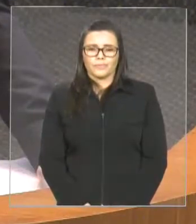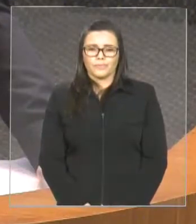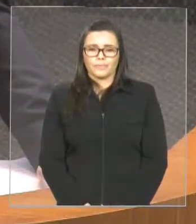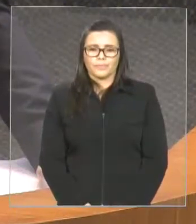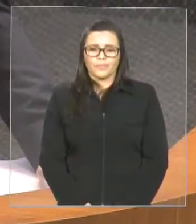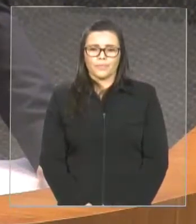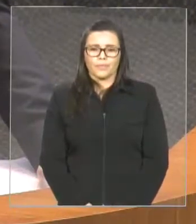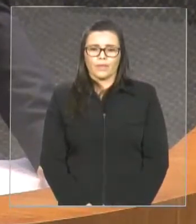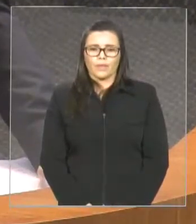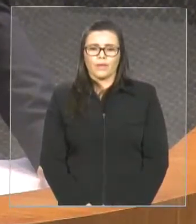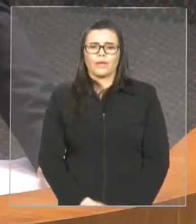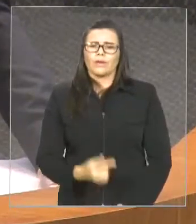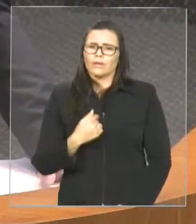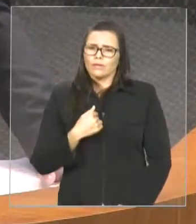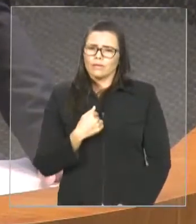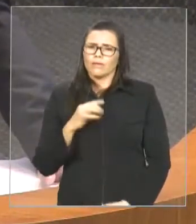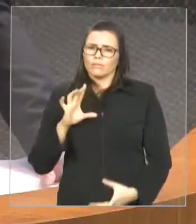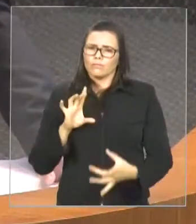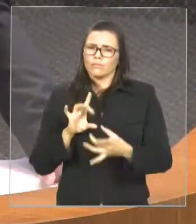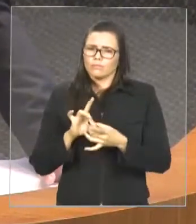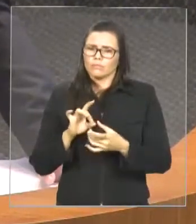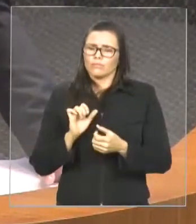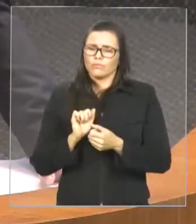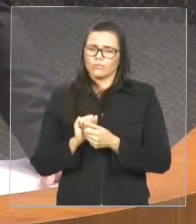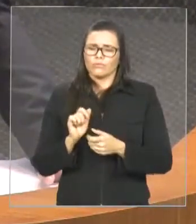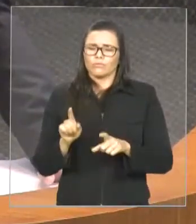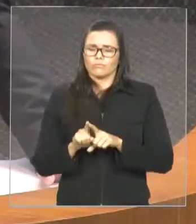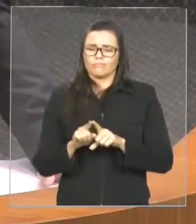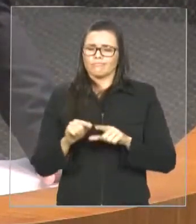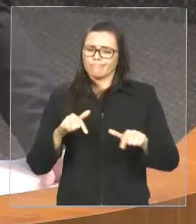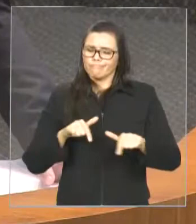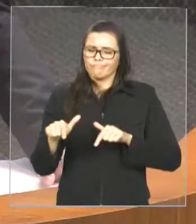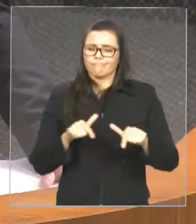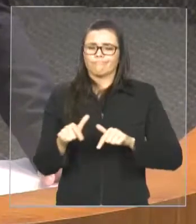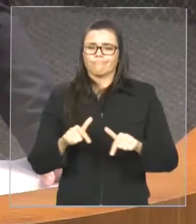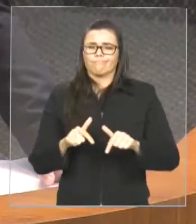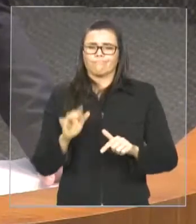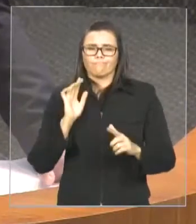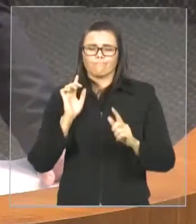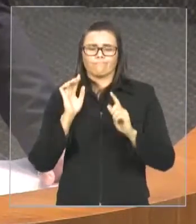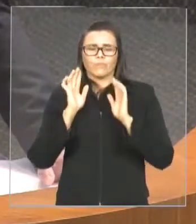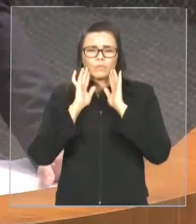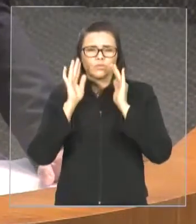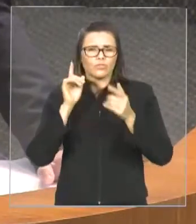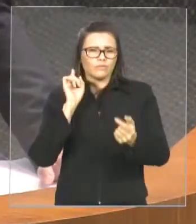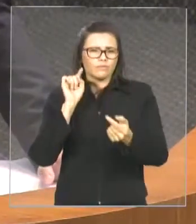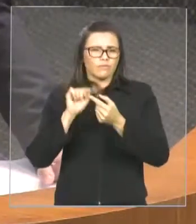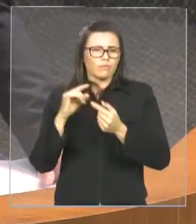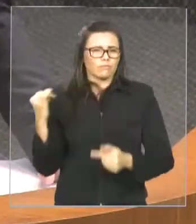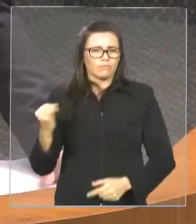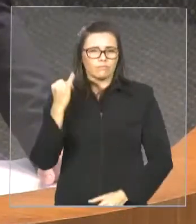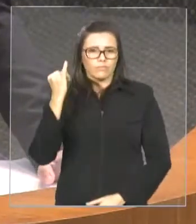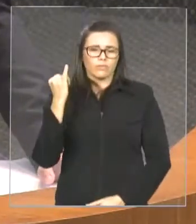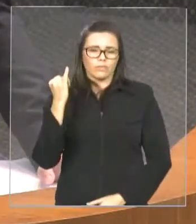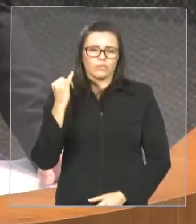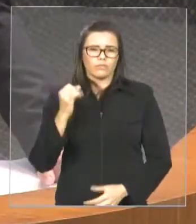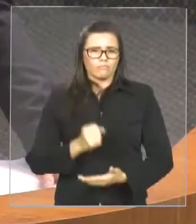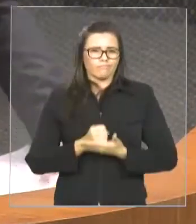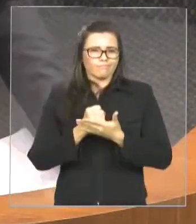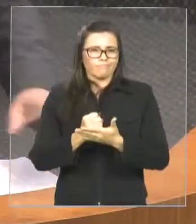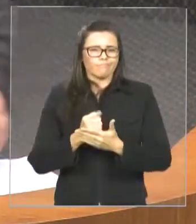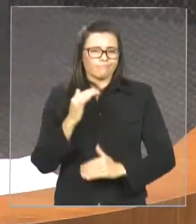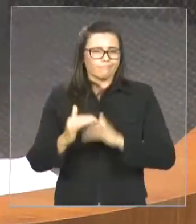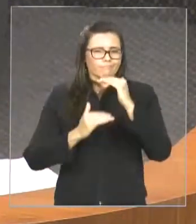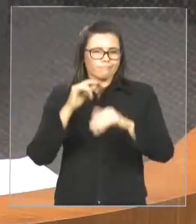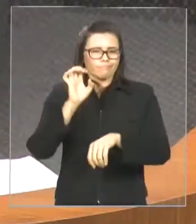dessa frente e assim contribuir para essa questão tão importante do Estado do Maranhão. Terça-feira, estaremos fazendo uma